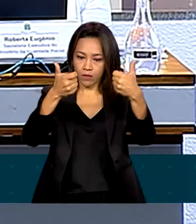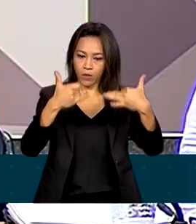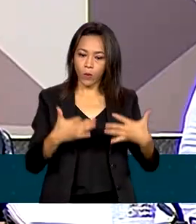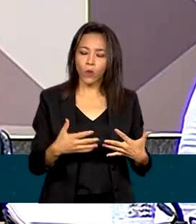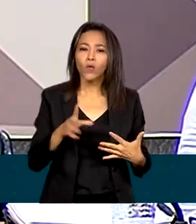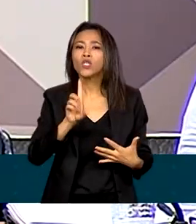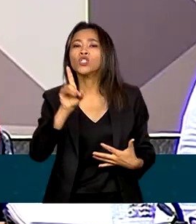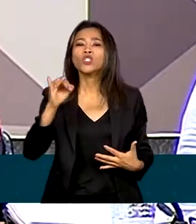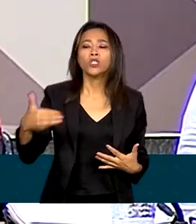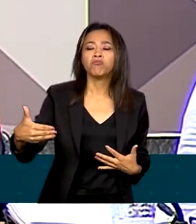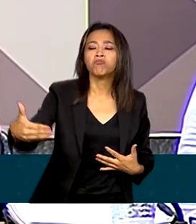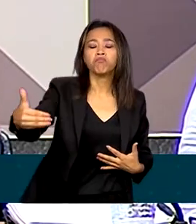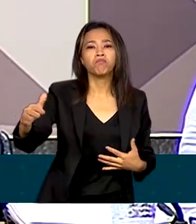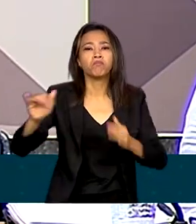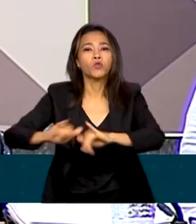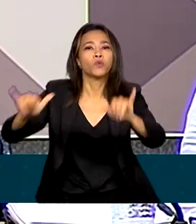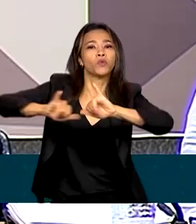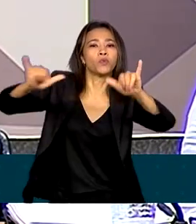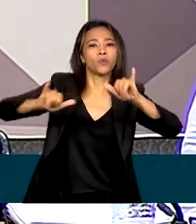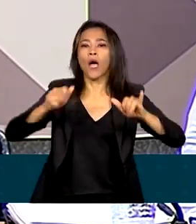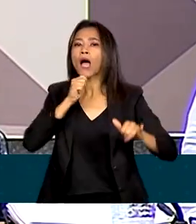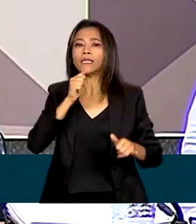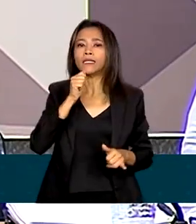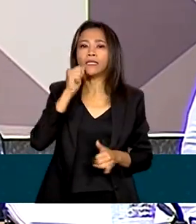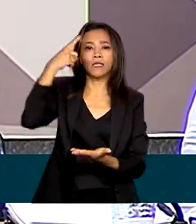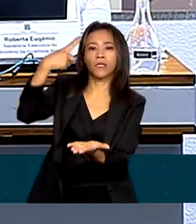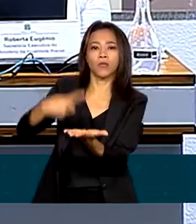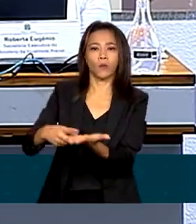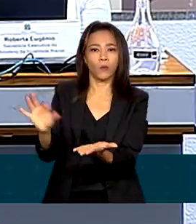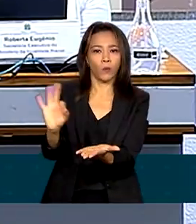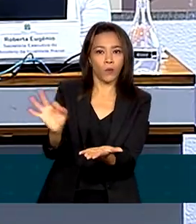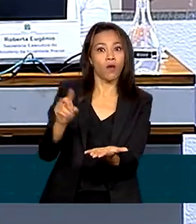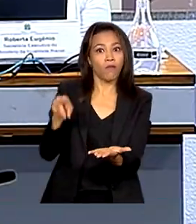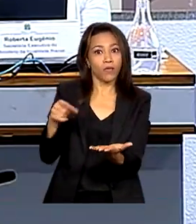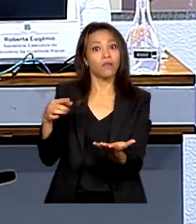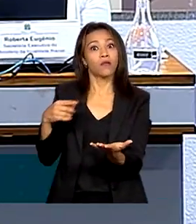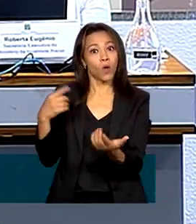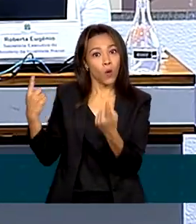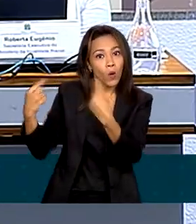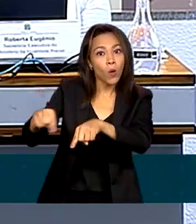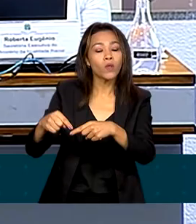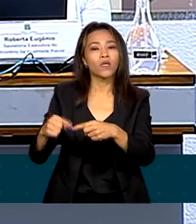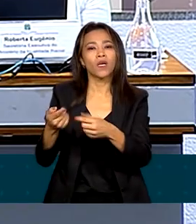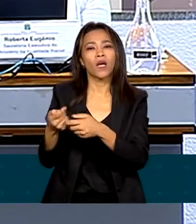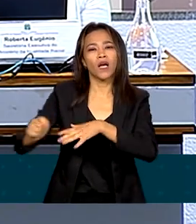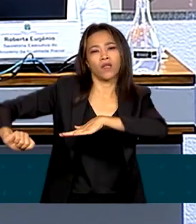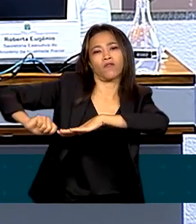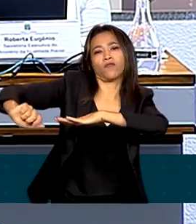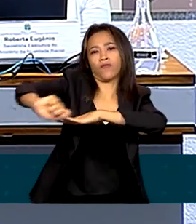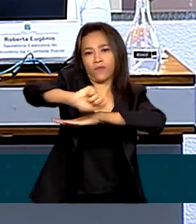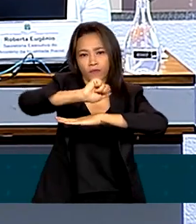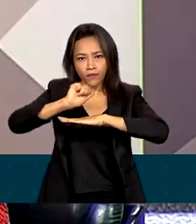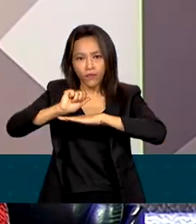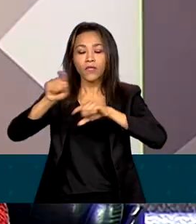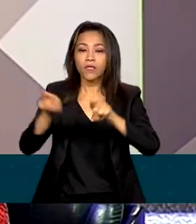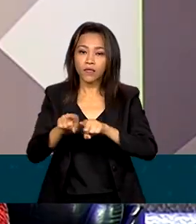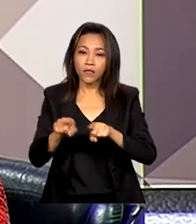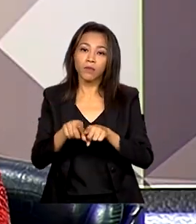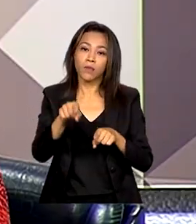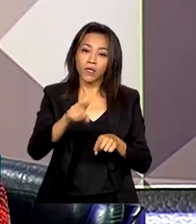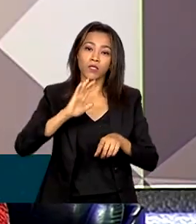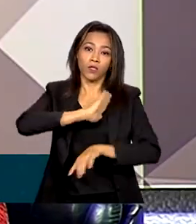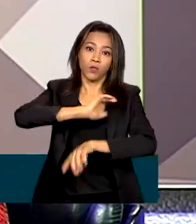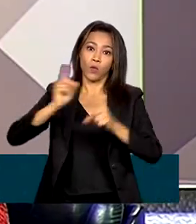começar, vai priorizar o combate aos discursos racistas e às notícias falsas, as chamadas fake news. Sempre